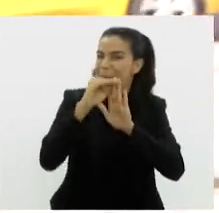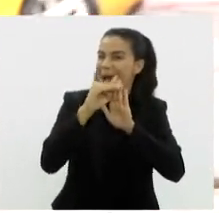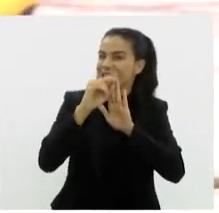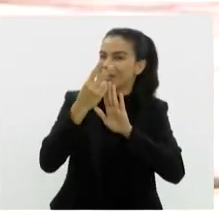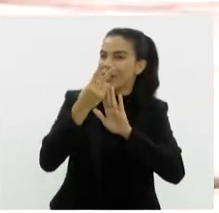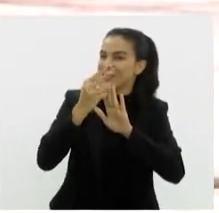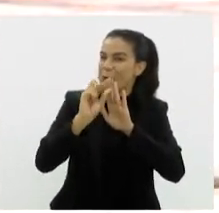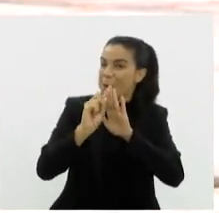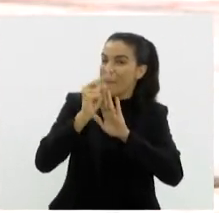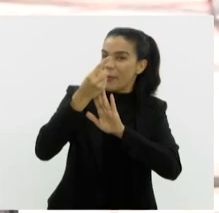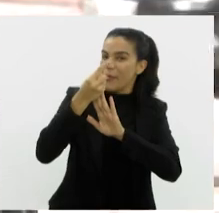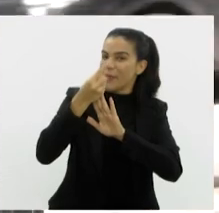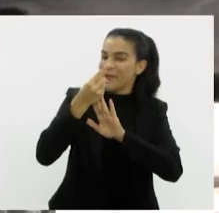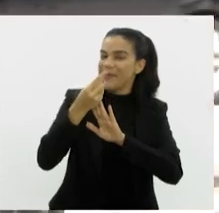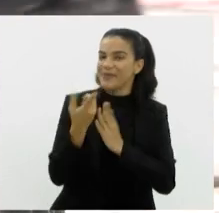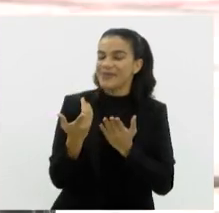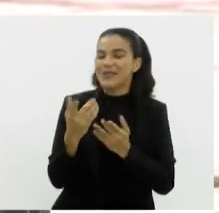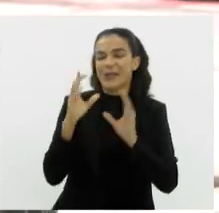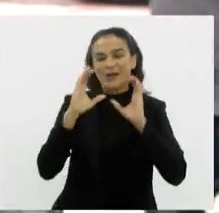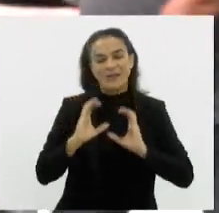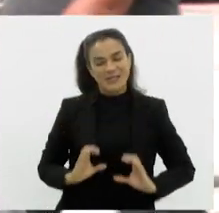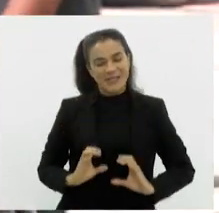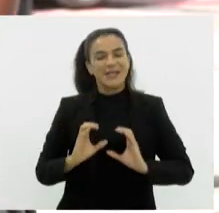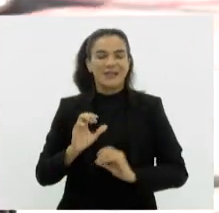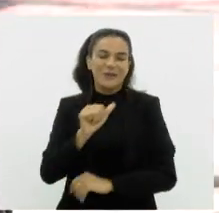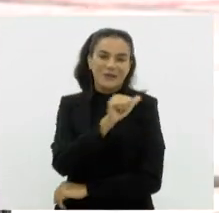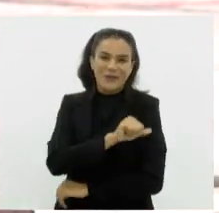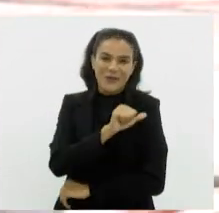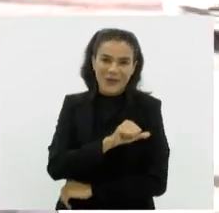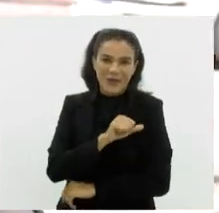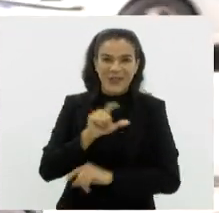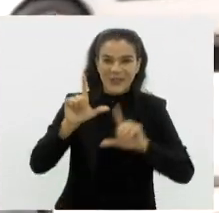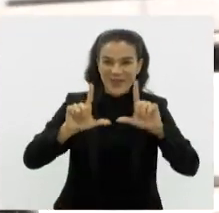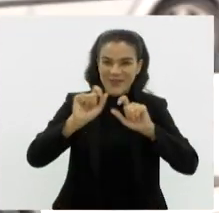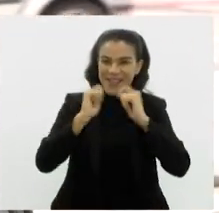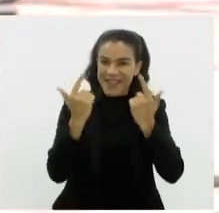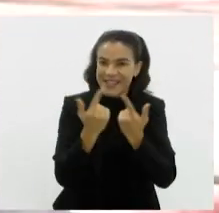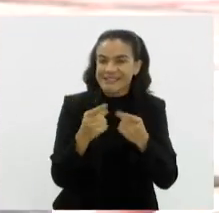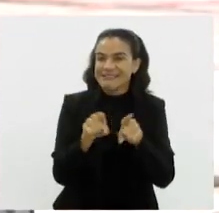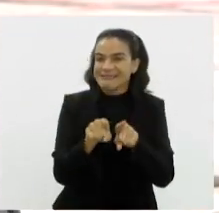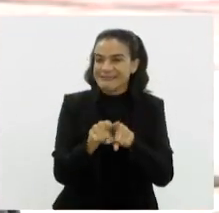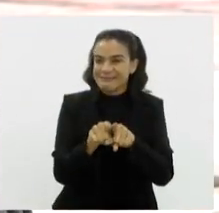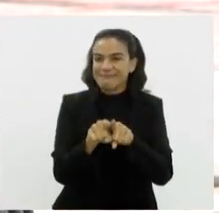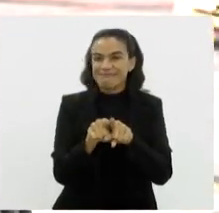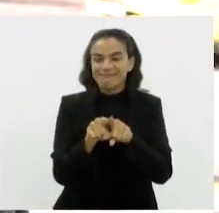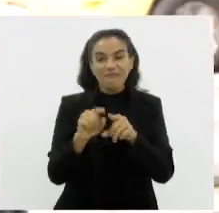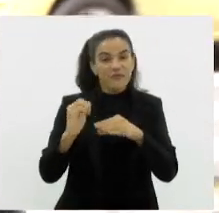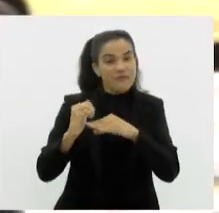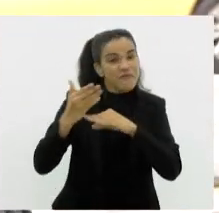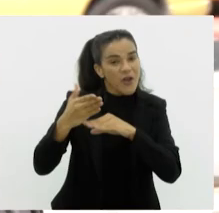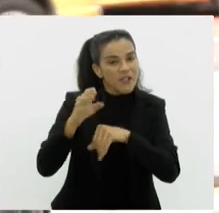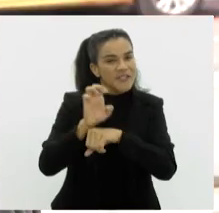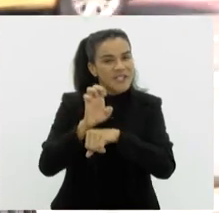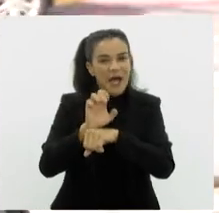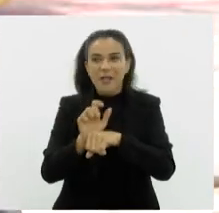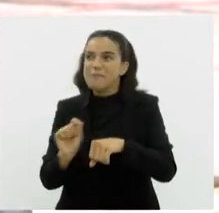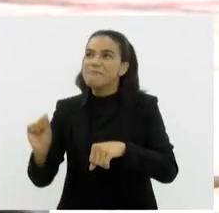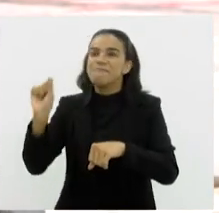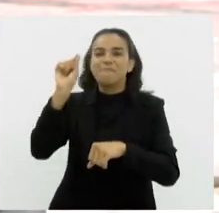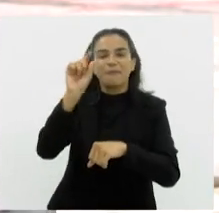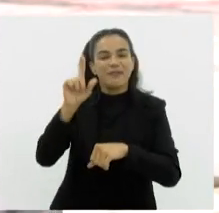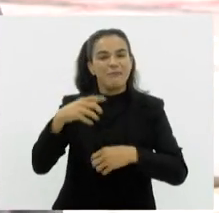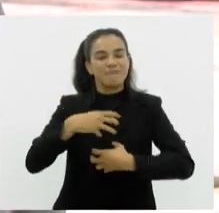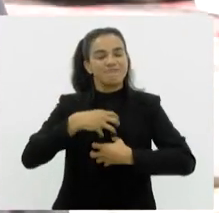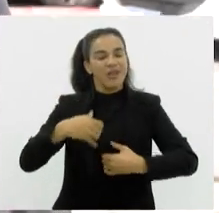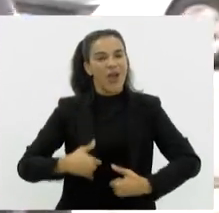Então, é um motivo de orgulho. O cidadão fluminense que aqui, com a TV Alerj, nos via no estado todo, até fora do estado. É muito importante se